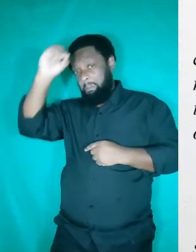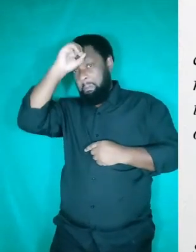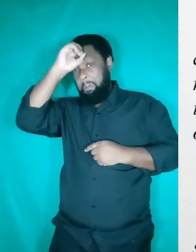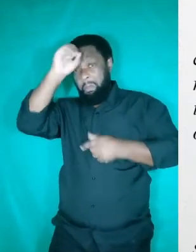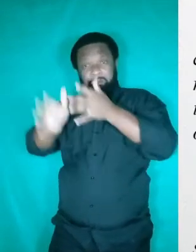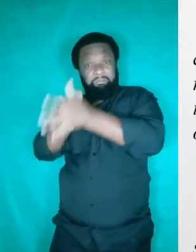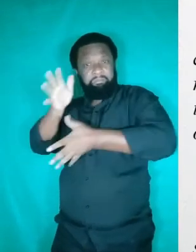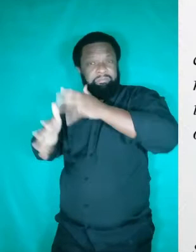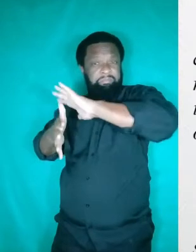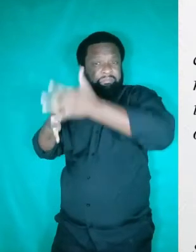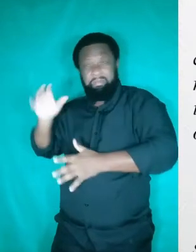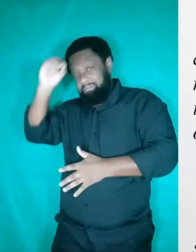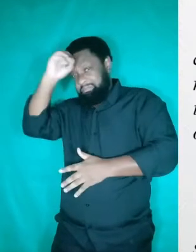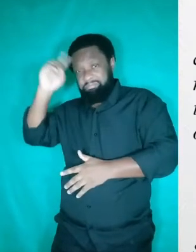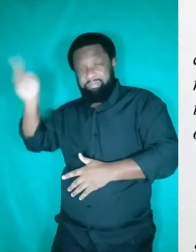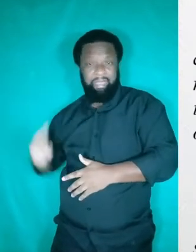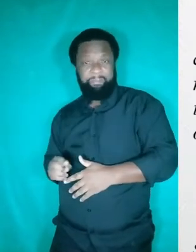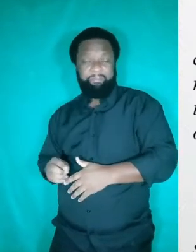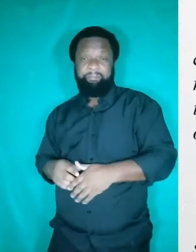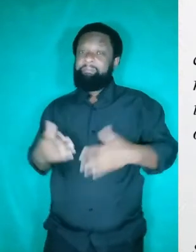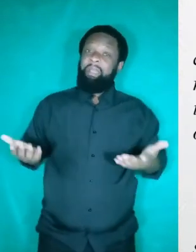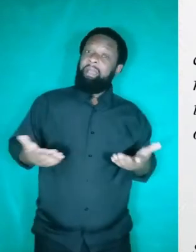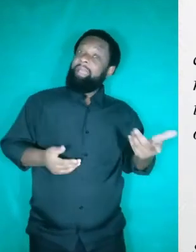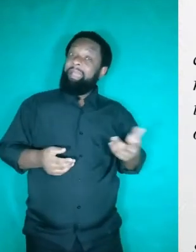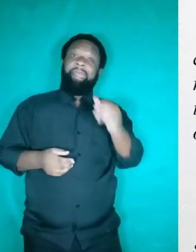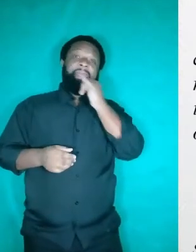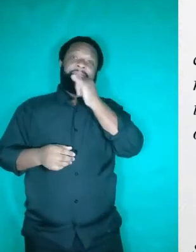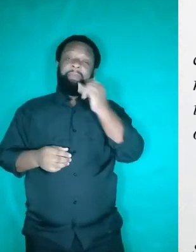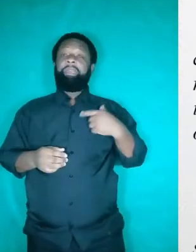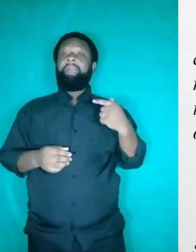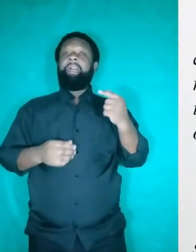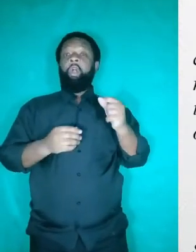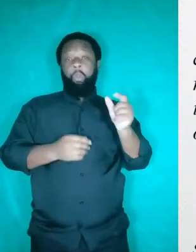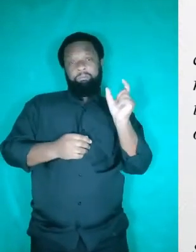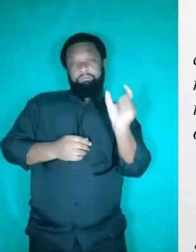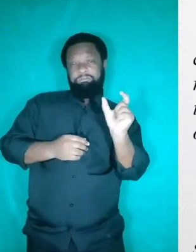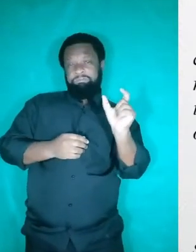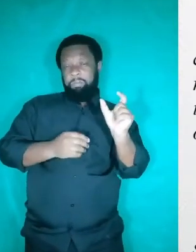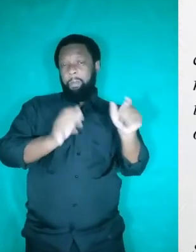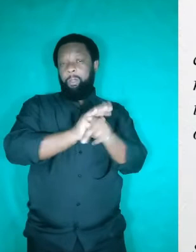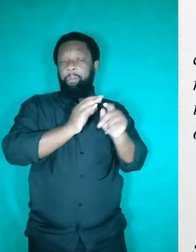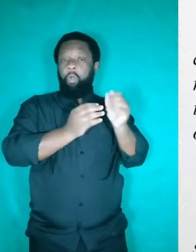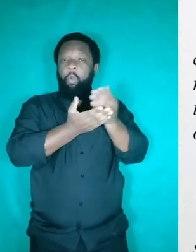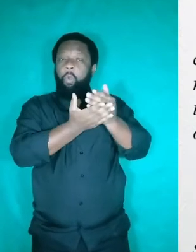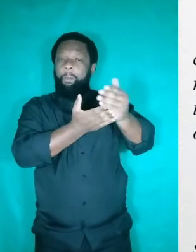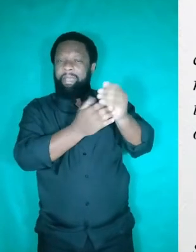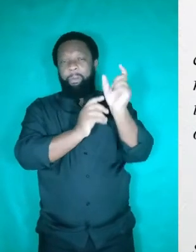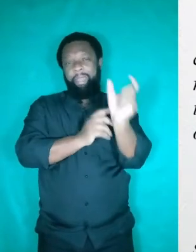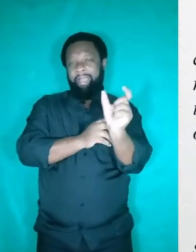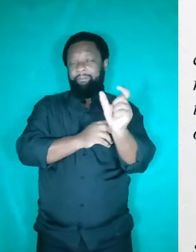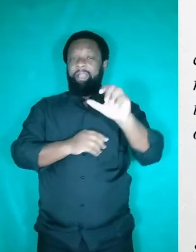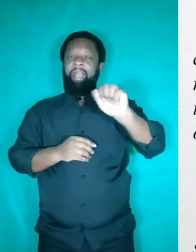brasileira de sinais. Aqui nós temos um exemplo de um conectivo que está no início do parágrafo, o Além disso, e